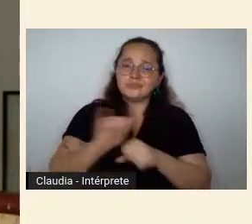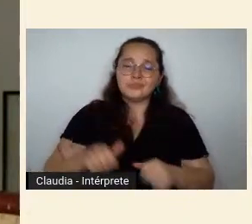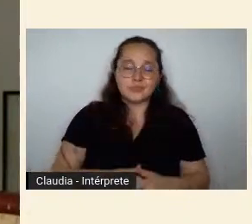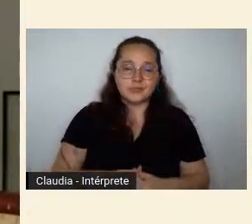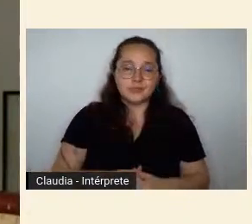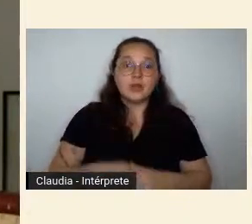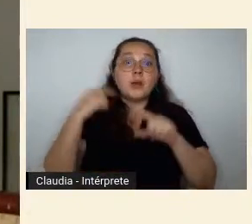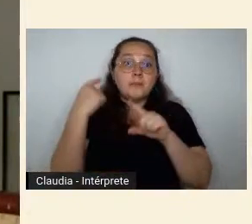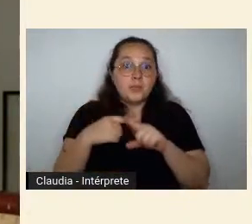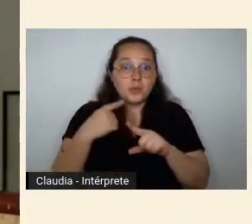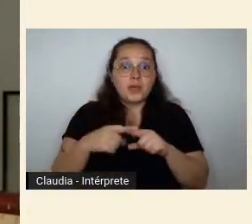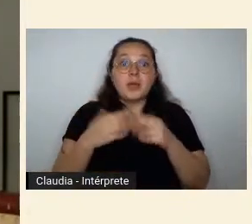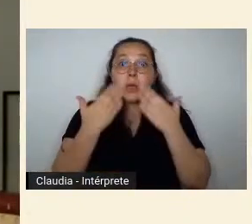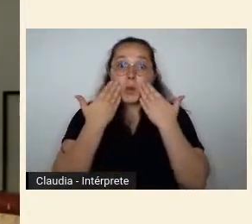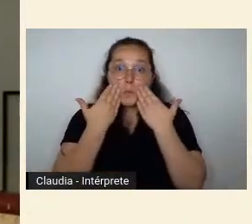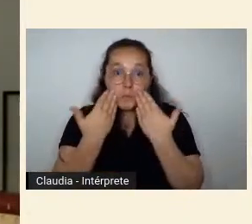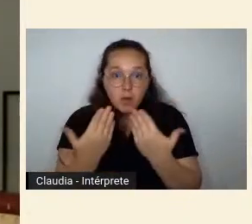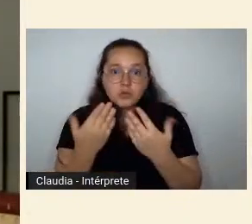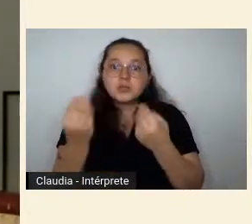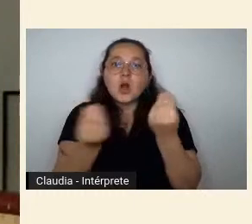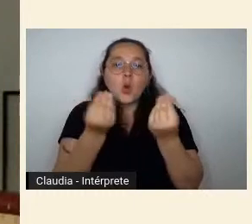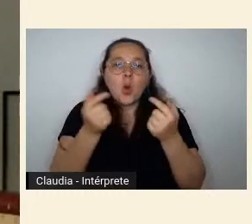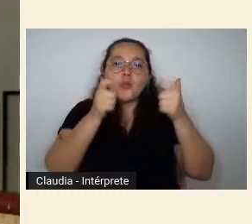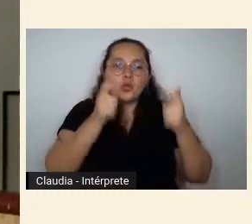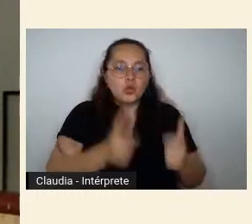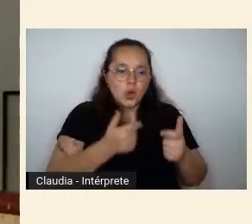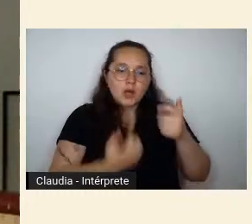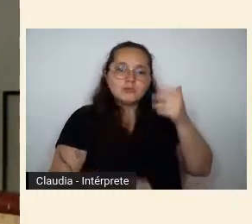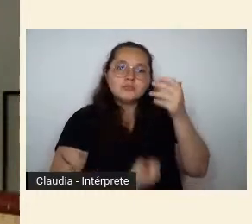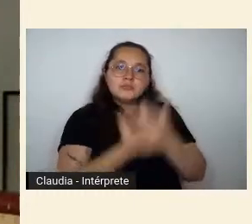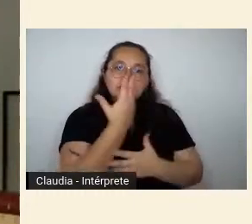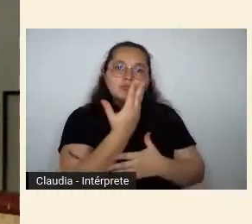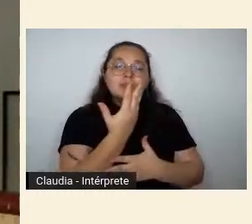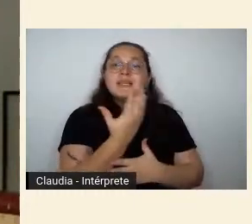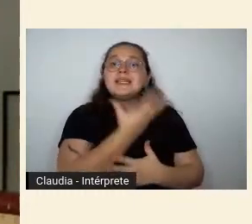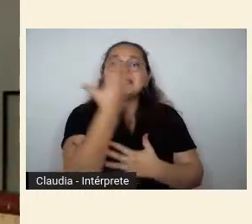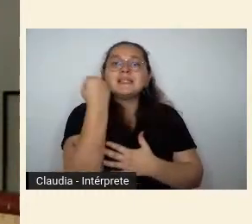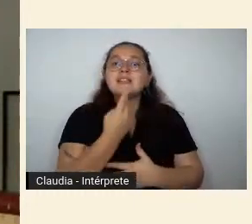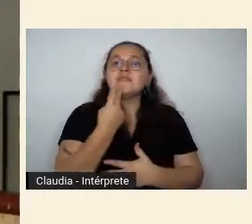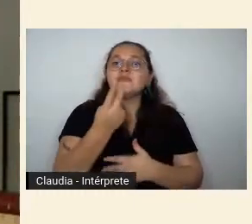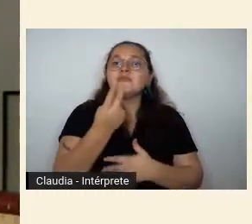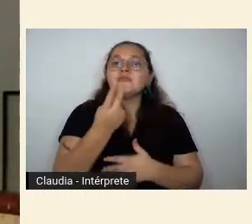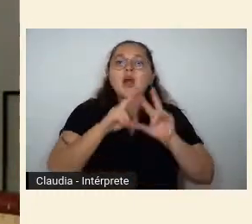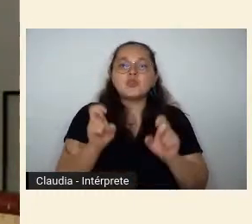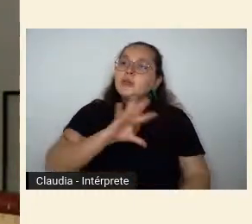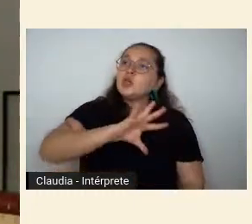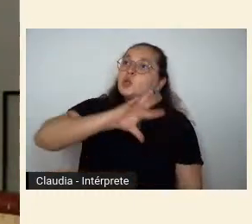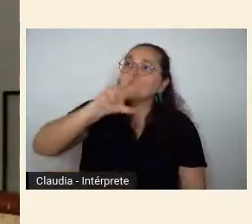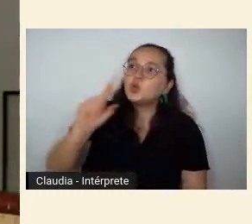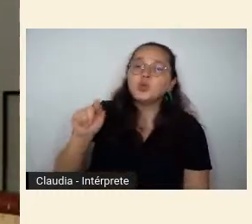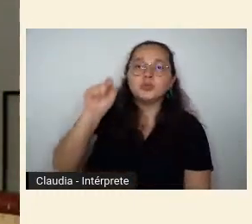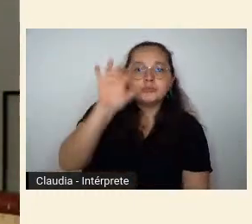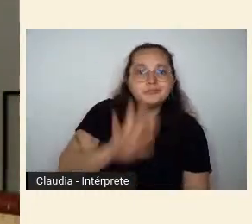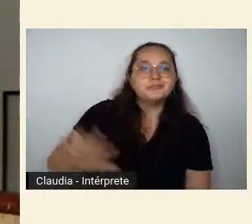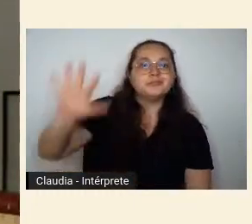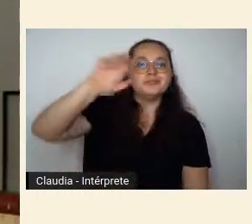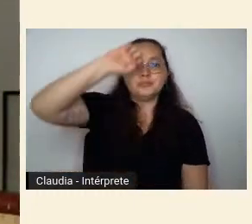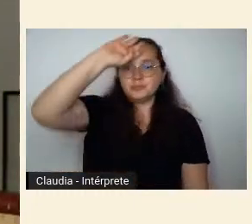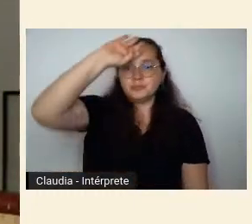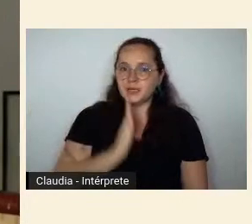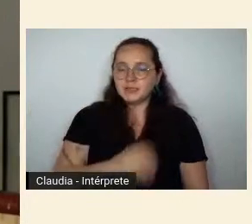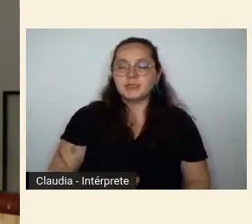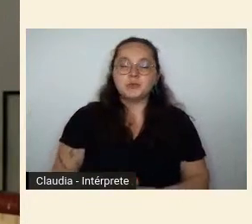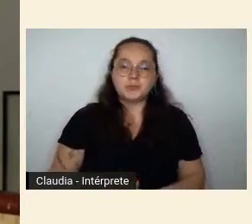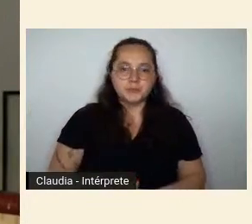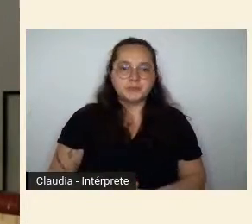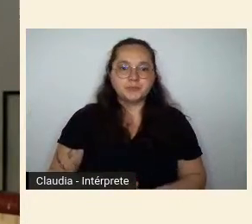espaço de fundação único da semana como apaga as premissas nacionais de gestos criativos feitos por alguns de seus principais participantes